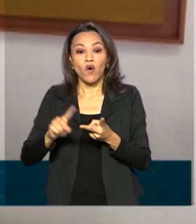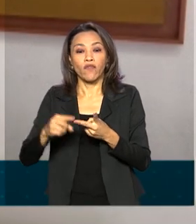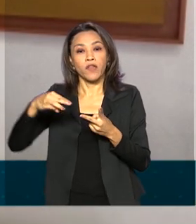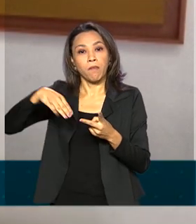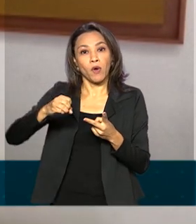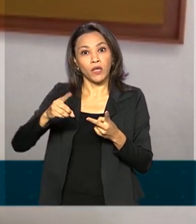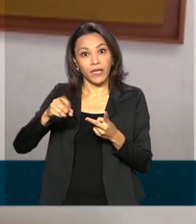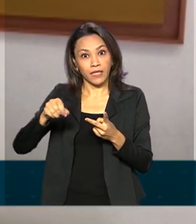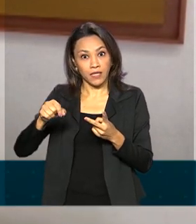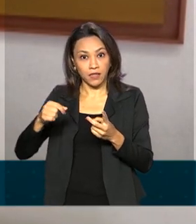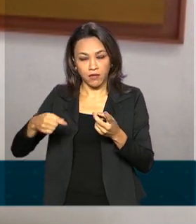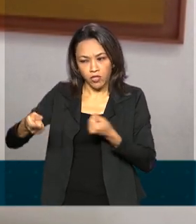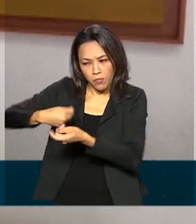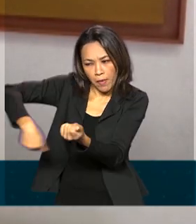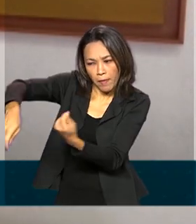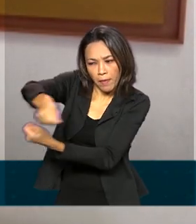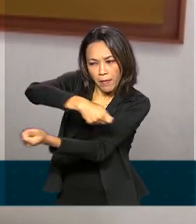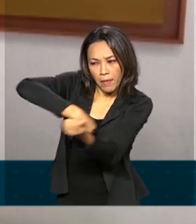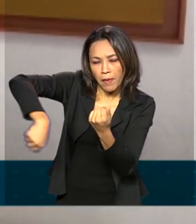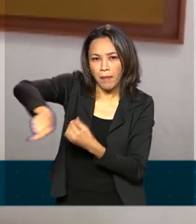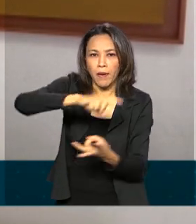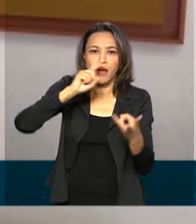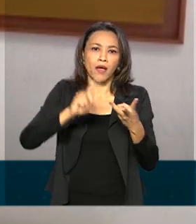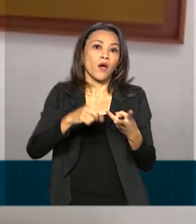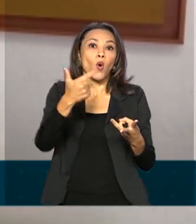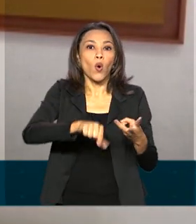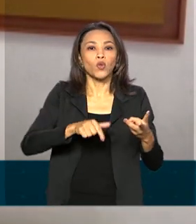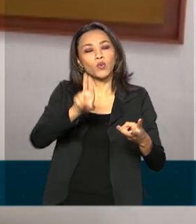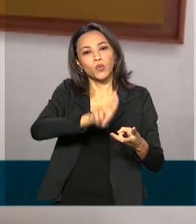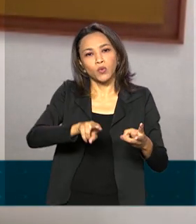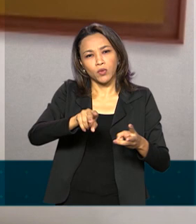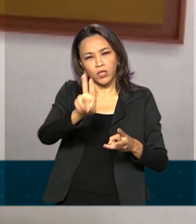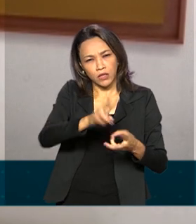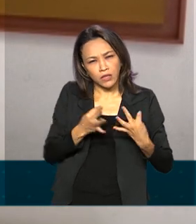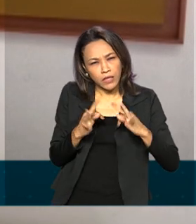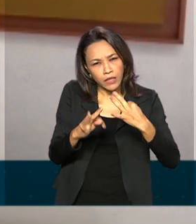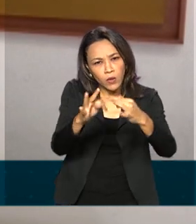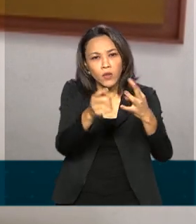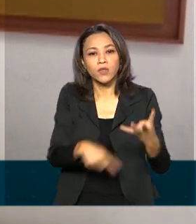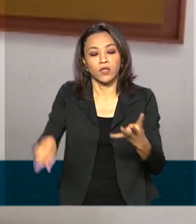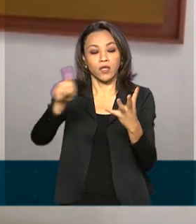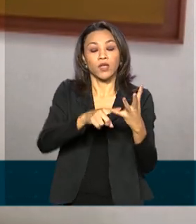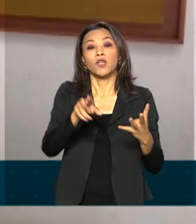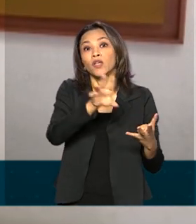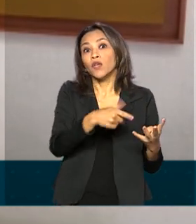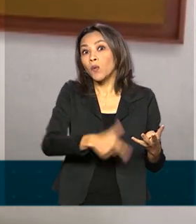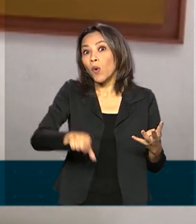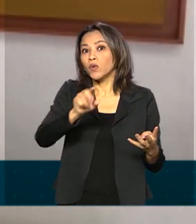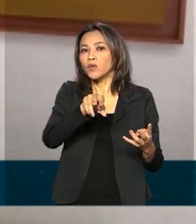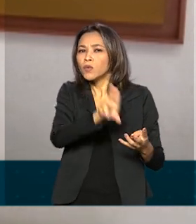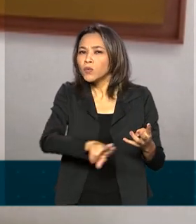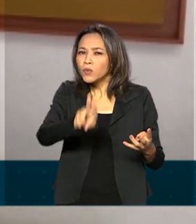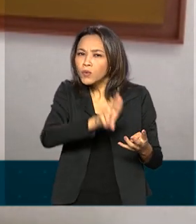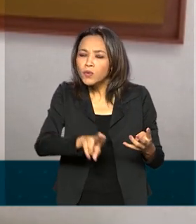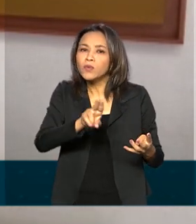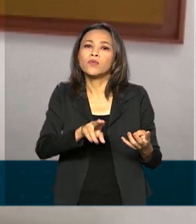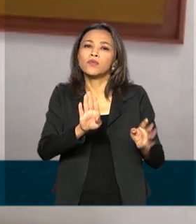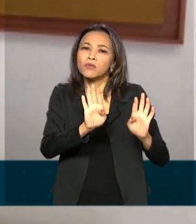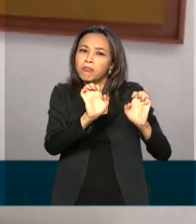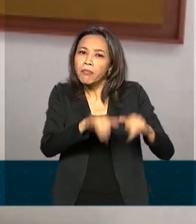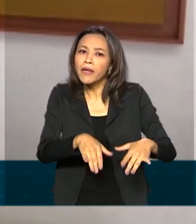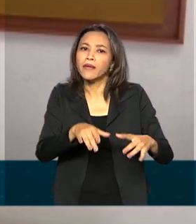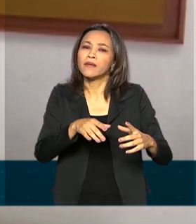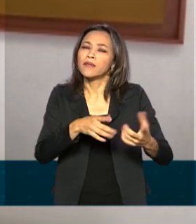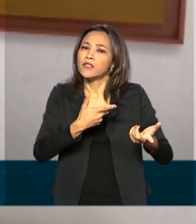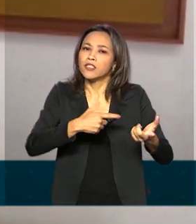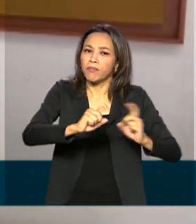do Ambiente de Negócios, o Brasil Mais Digital e o de Racionalização Legal e Patrimonial do Imobiliário